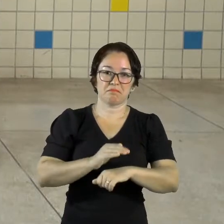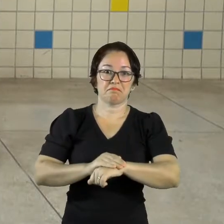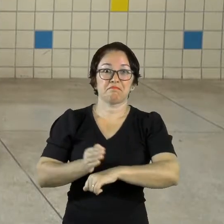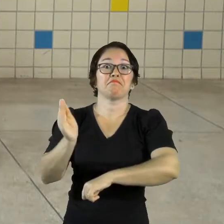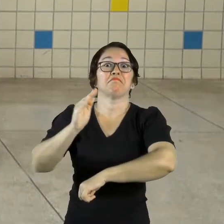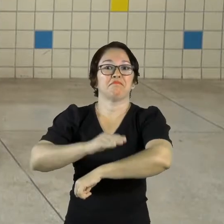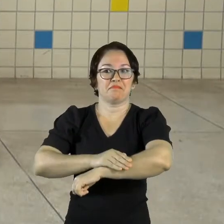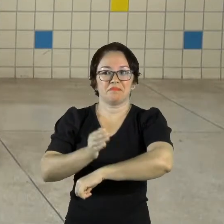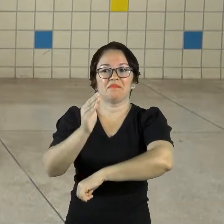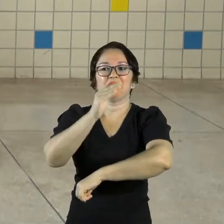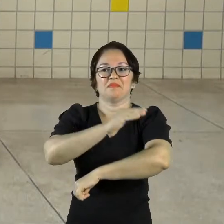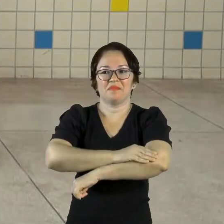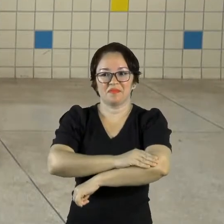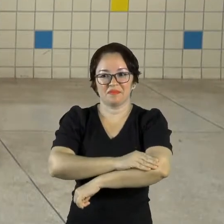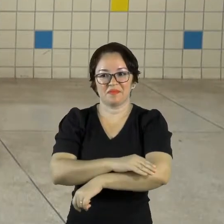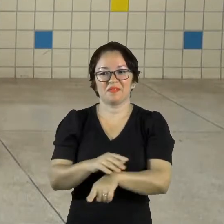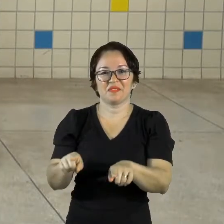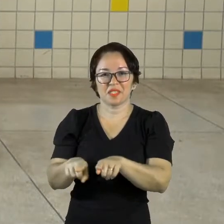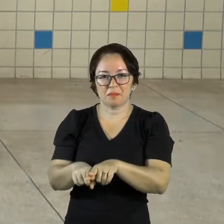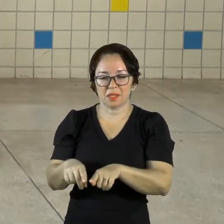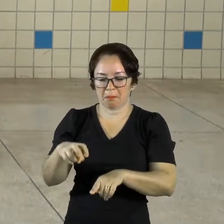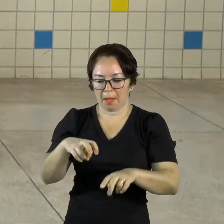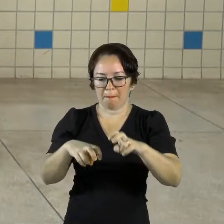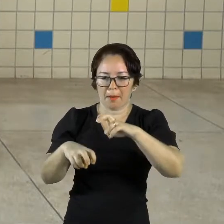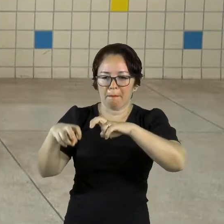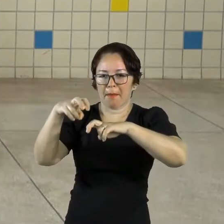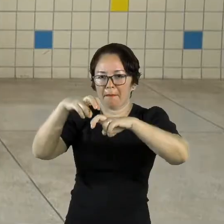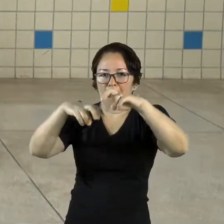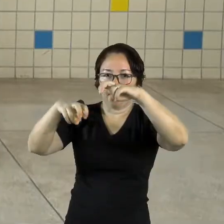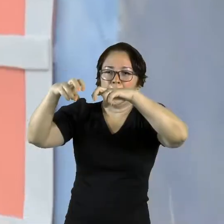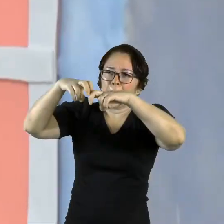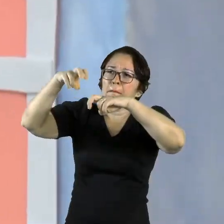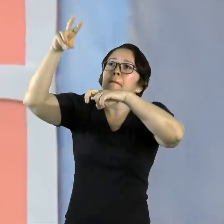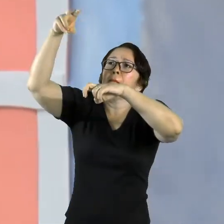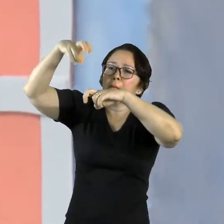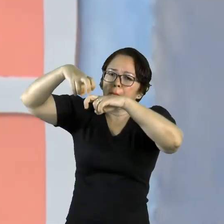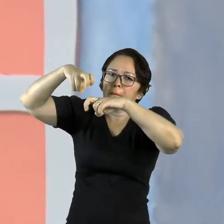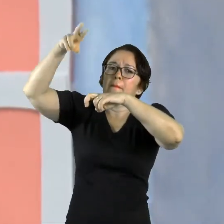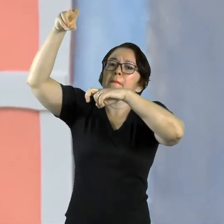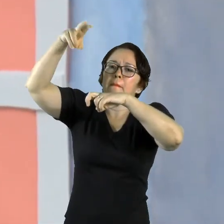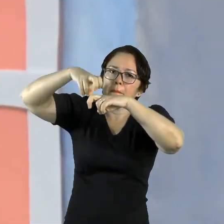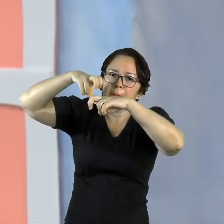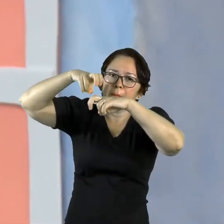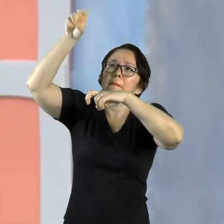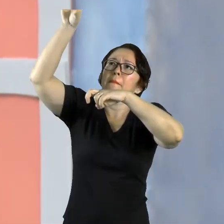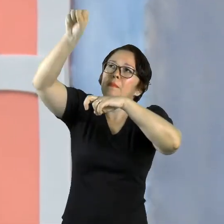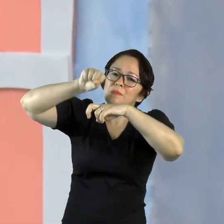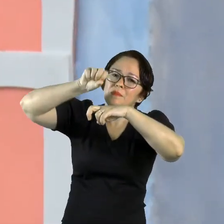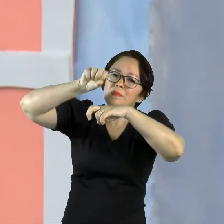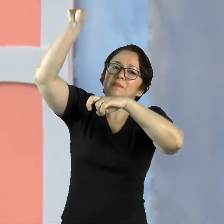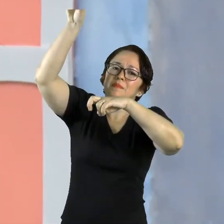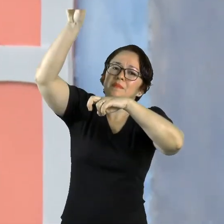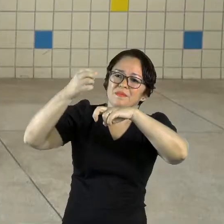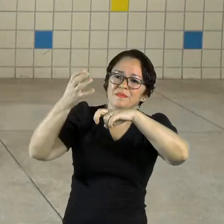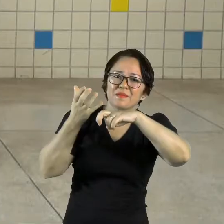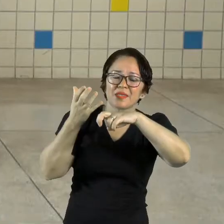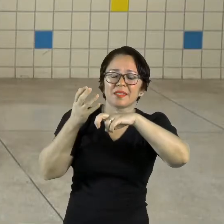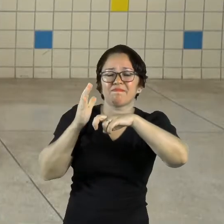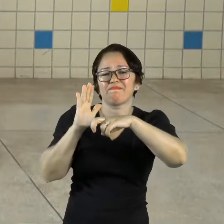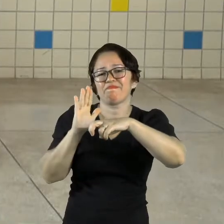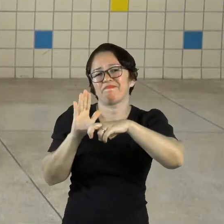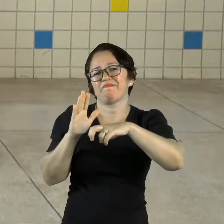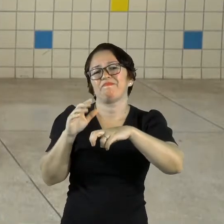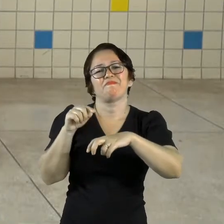pulou com tudo em cima do bico da galinha para tentar pegar o bolo. Mas também